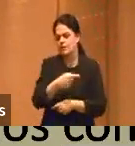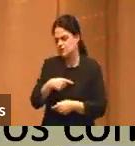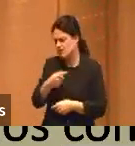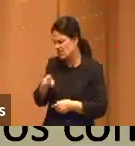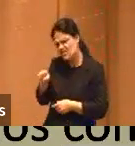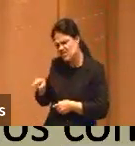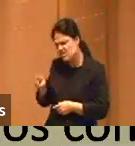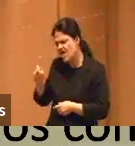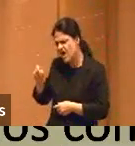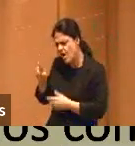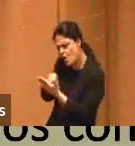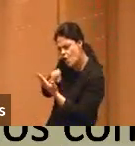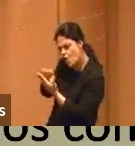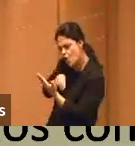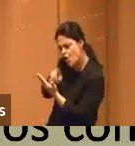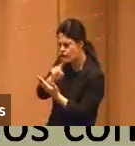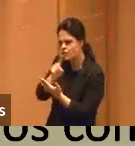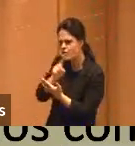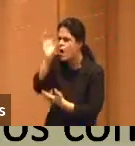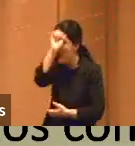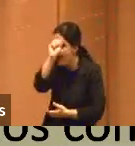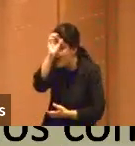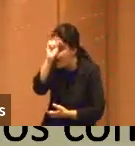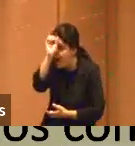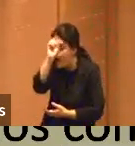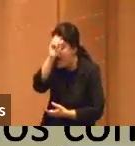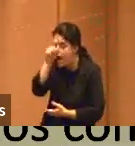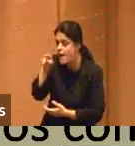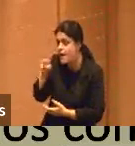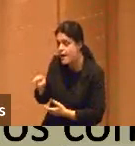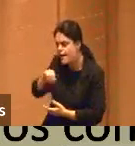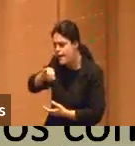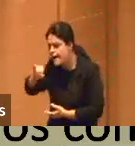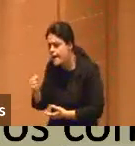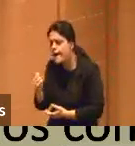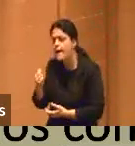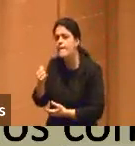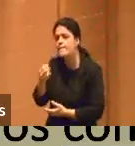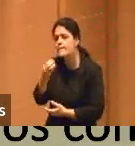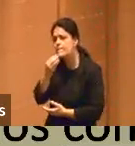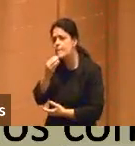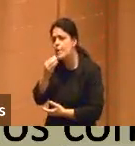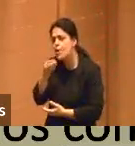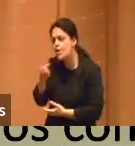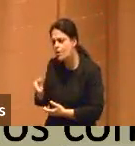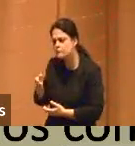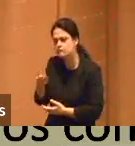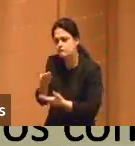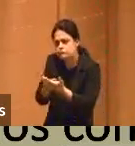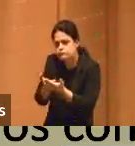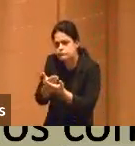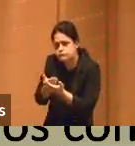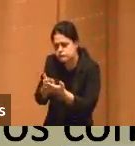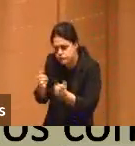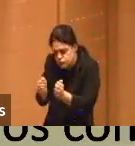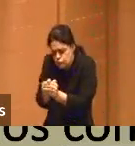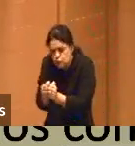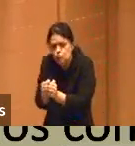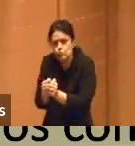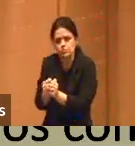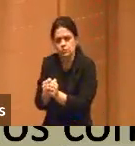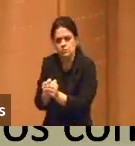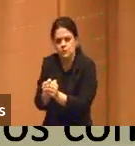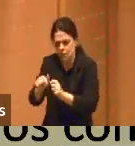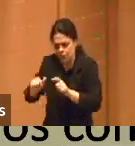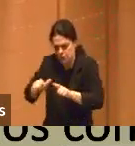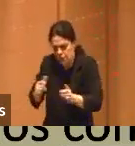colando, ele está aprendendo com essa inteligência, ele está estudando com, está fazendo trabalho com, não está